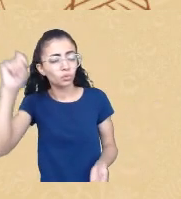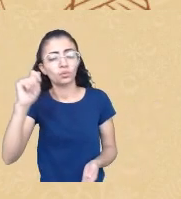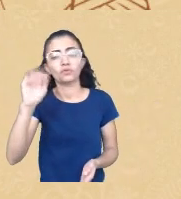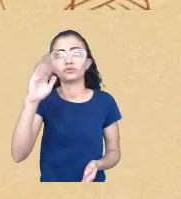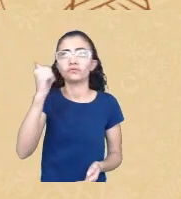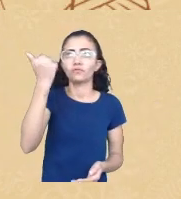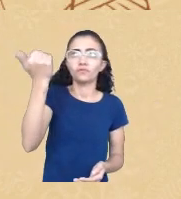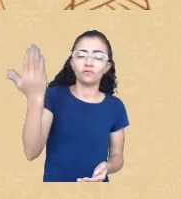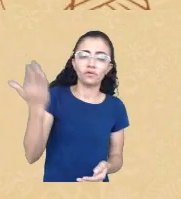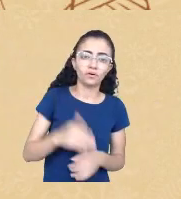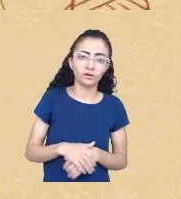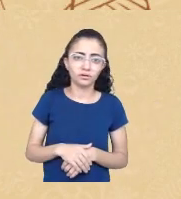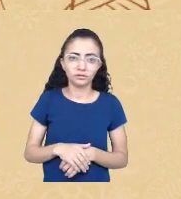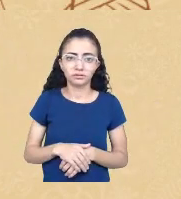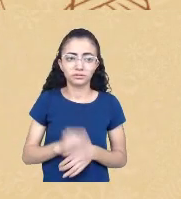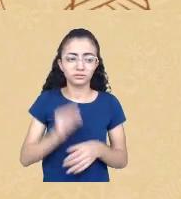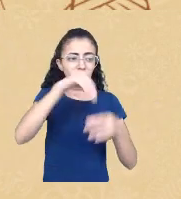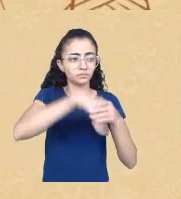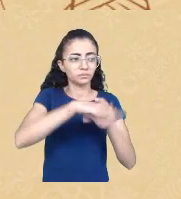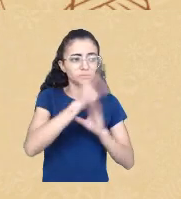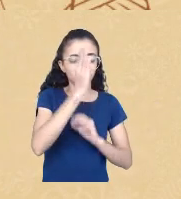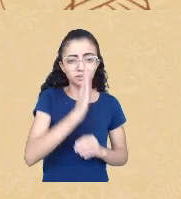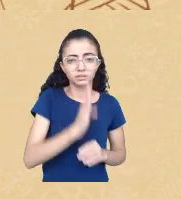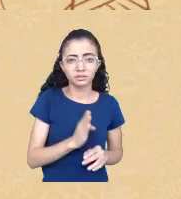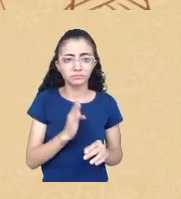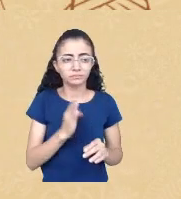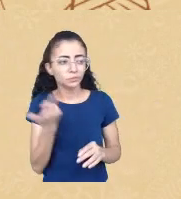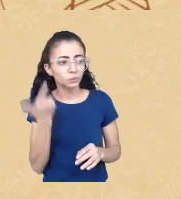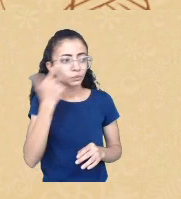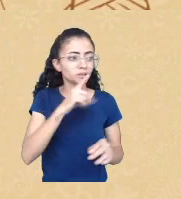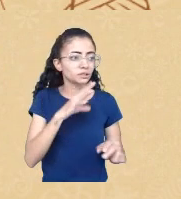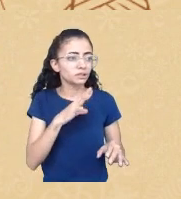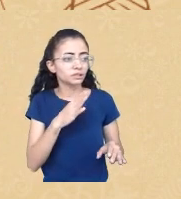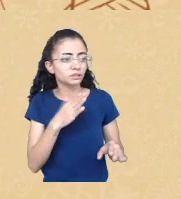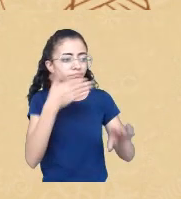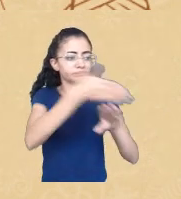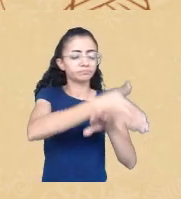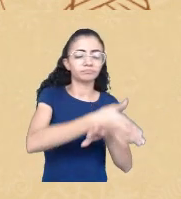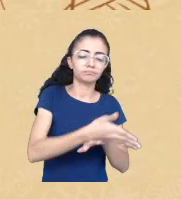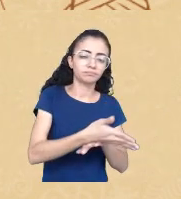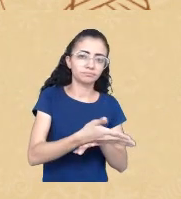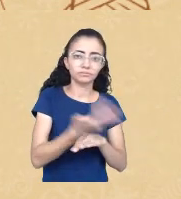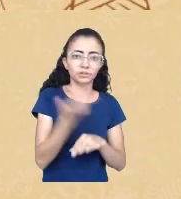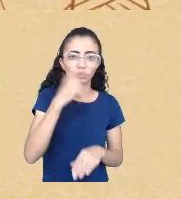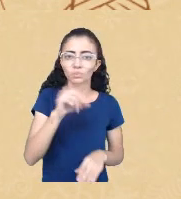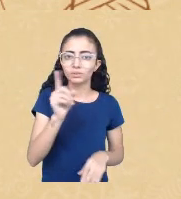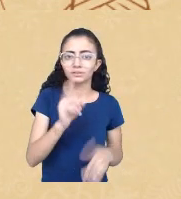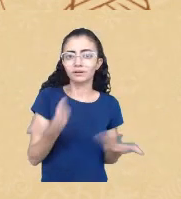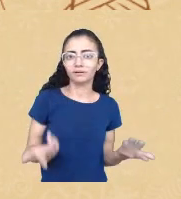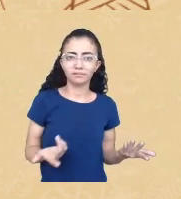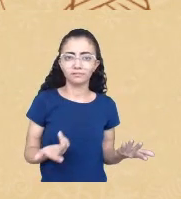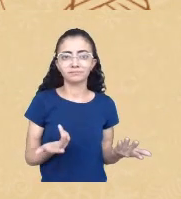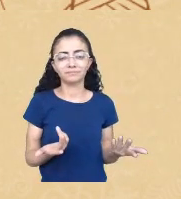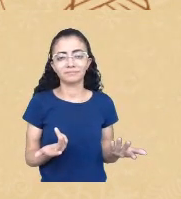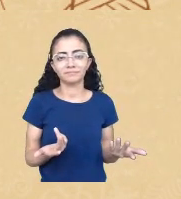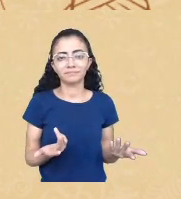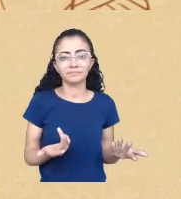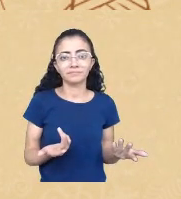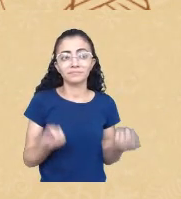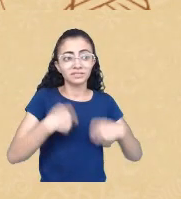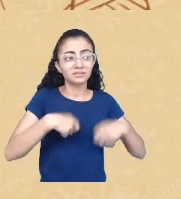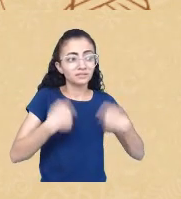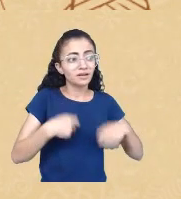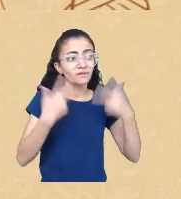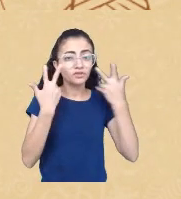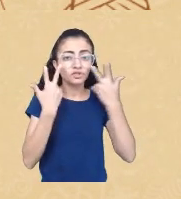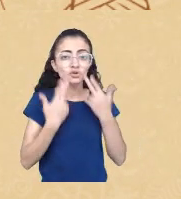brasileira deveria ser um algo comum e não uma excepcionalidade e de fato